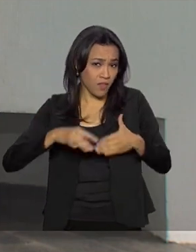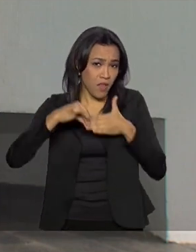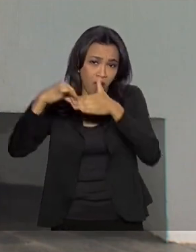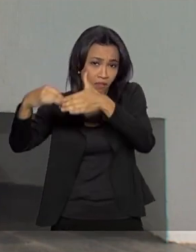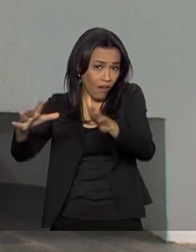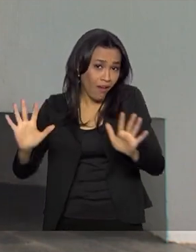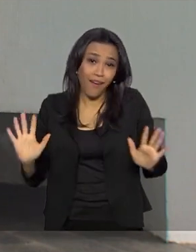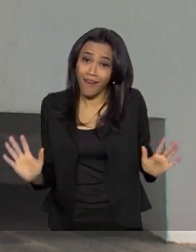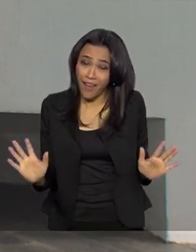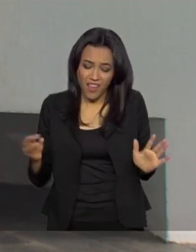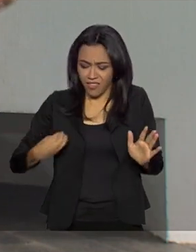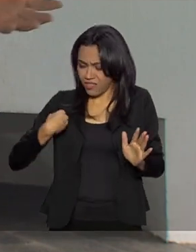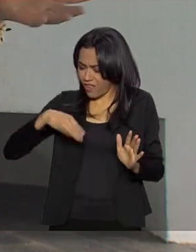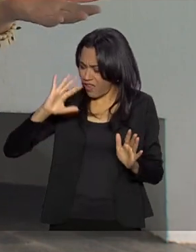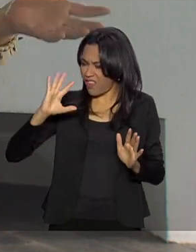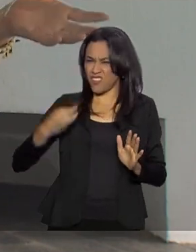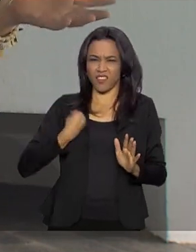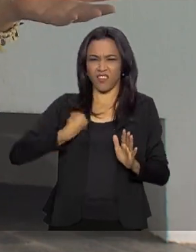eu.